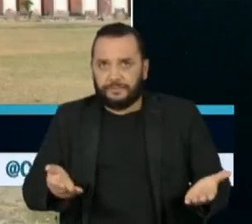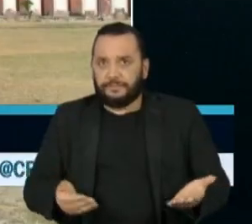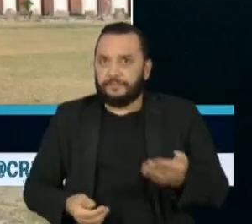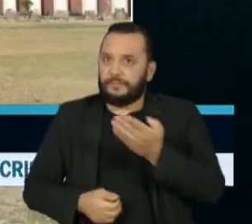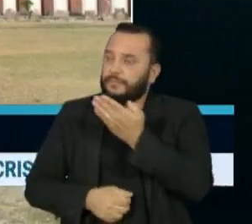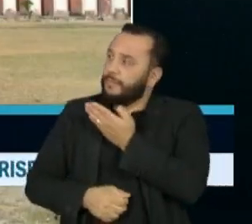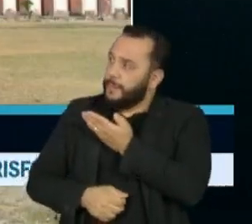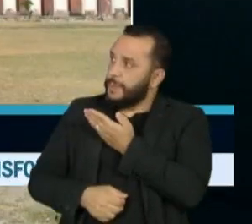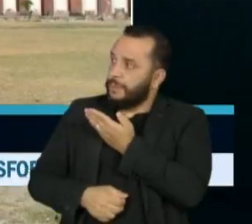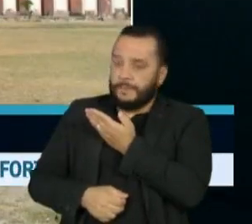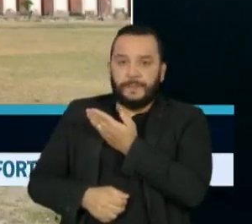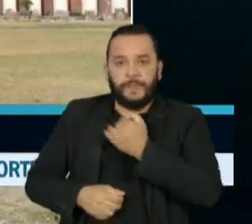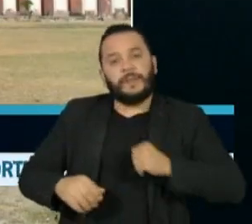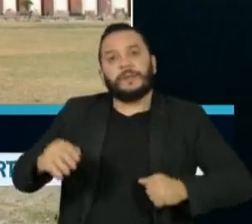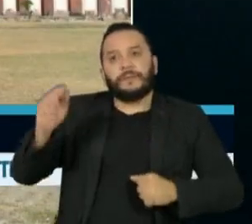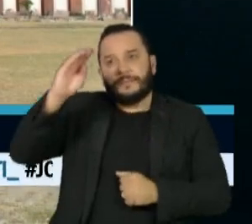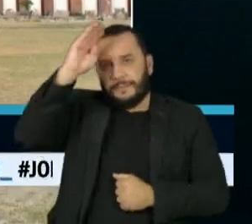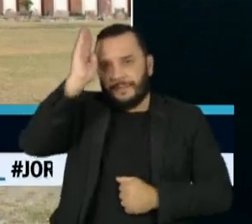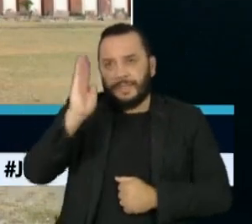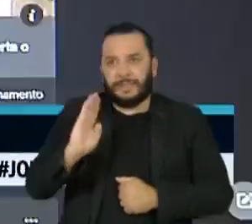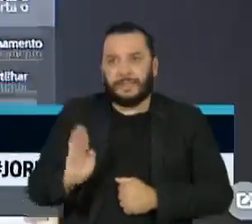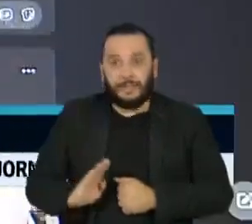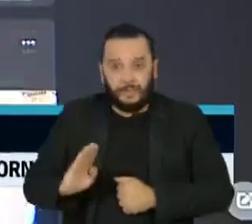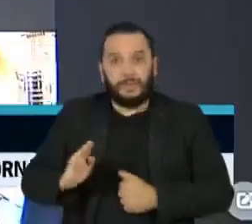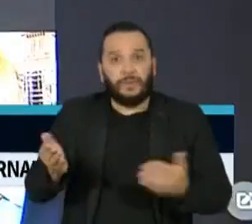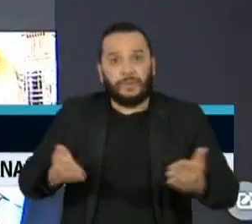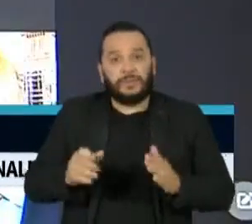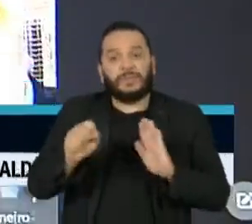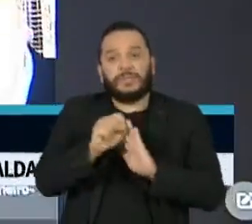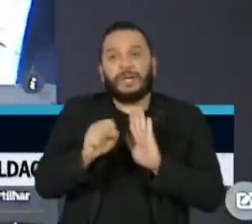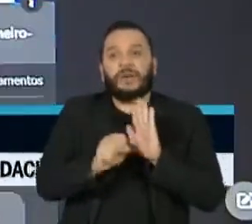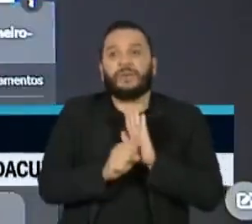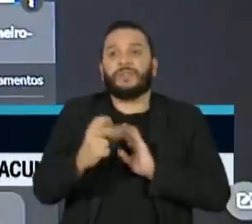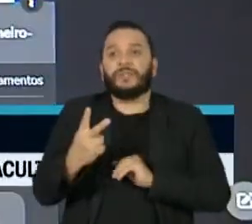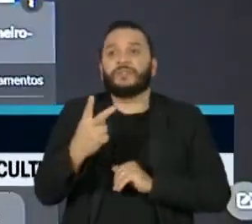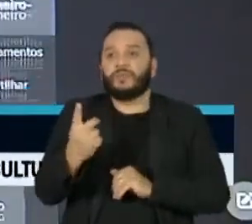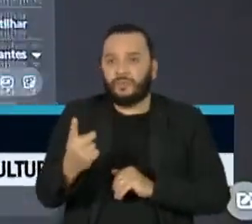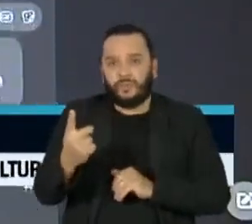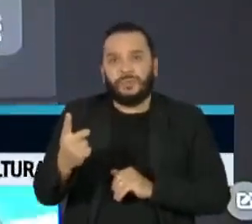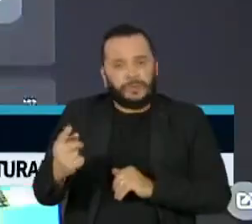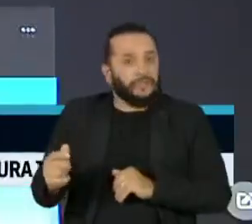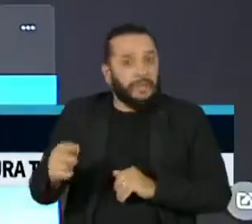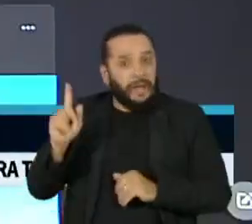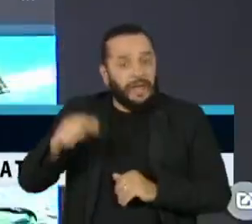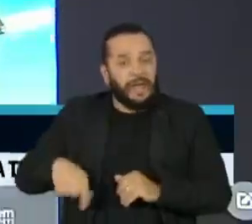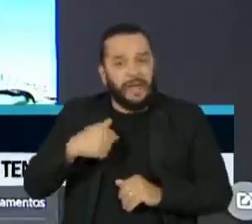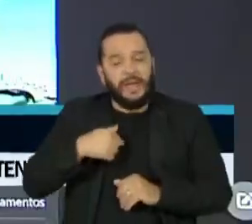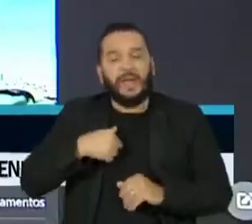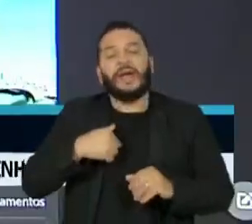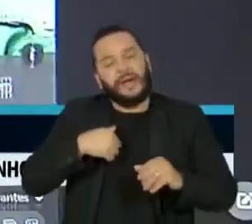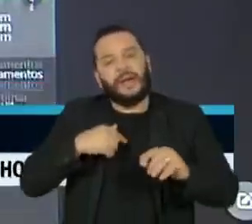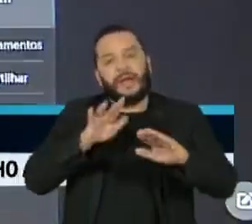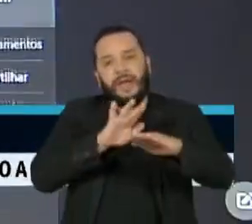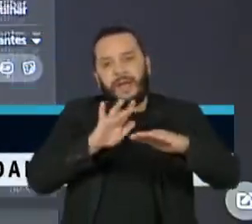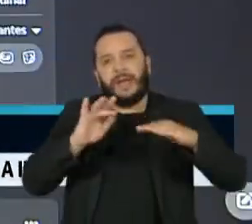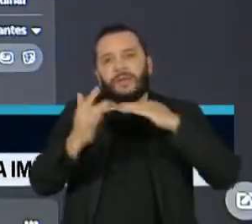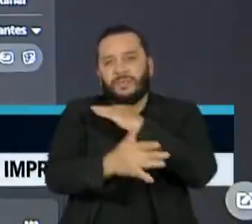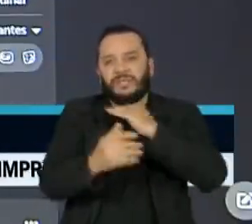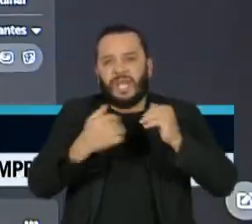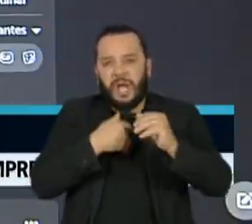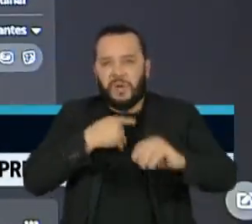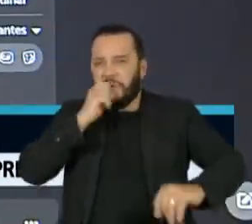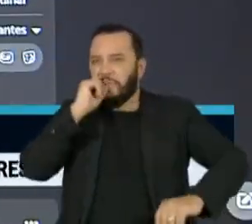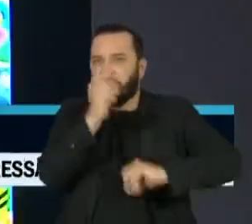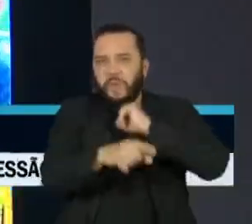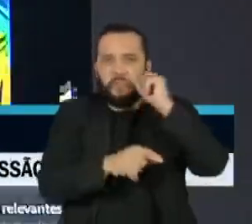pelourinhos do Brasil moderno, do século XXI, são as redes sociais. A expressão é do sociólogo Luiz Valério